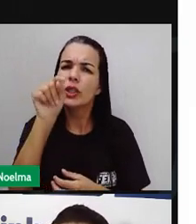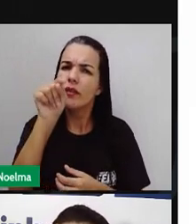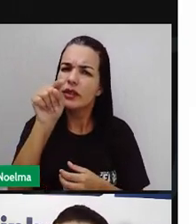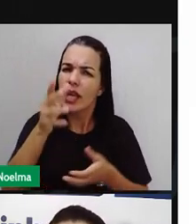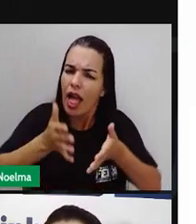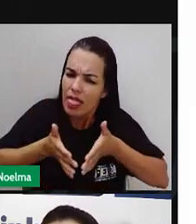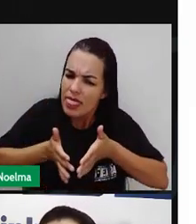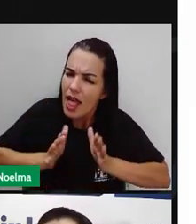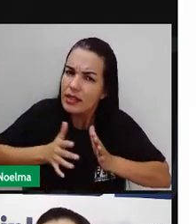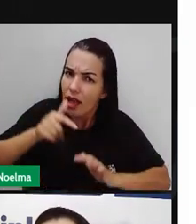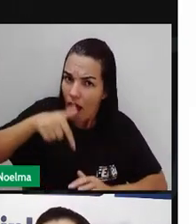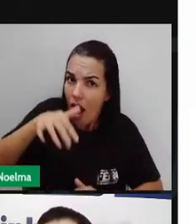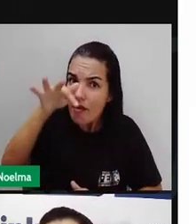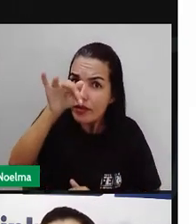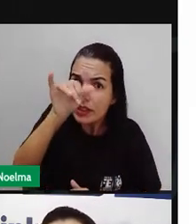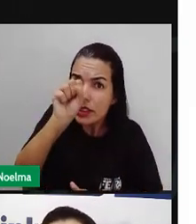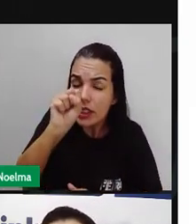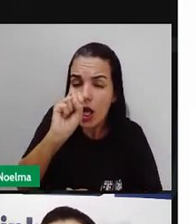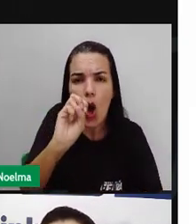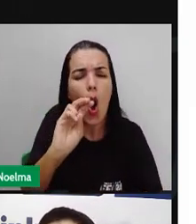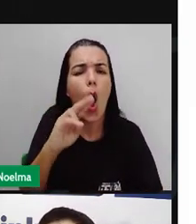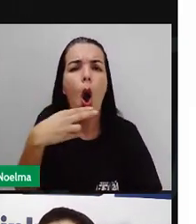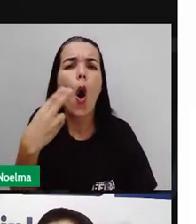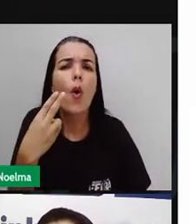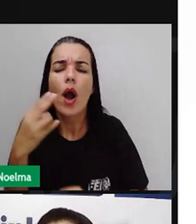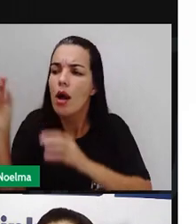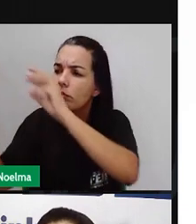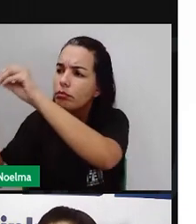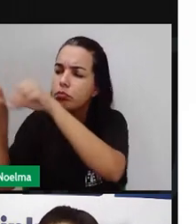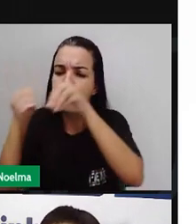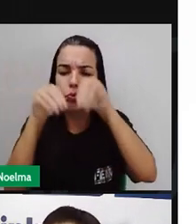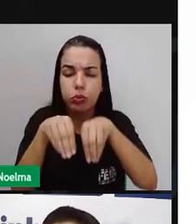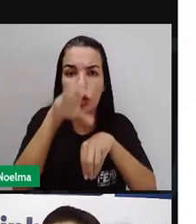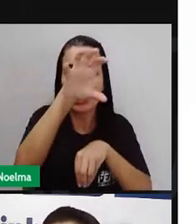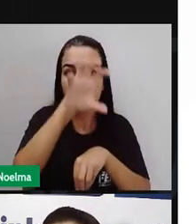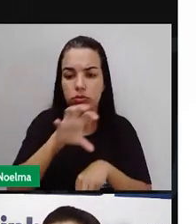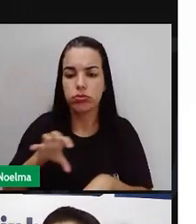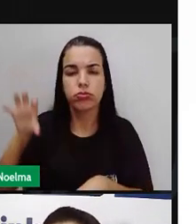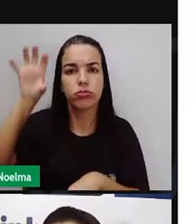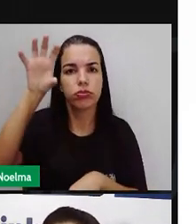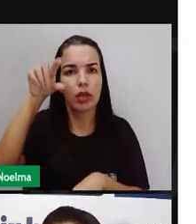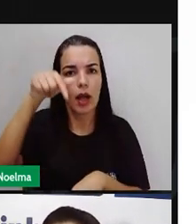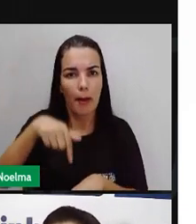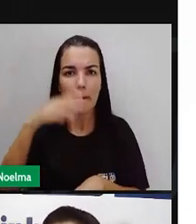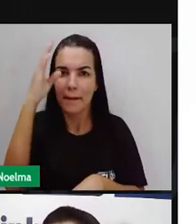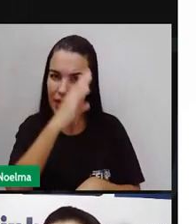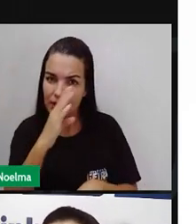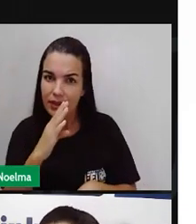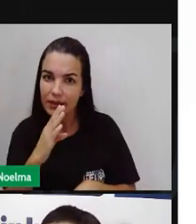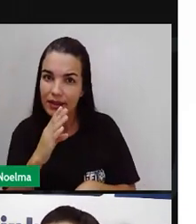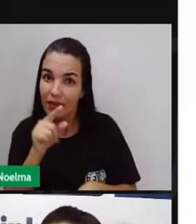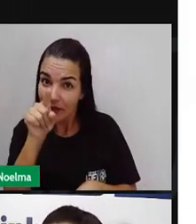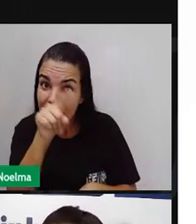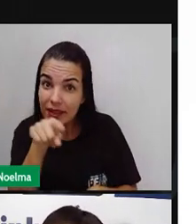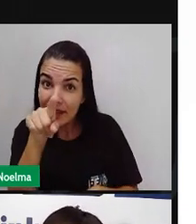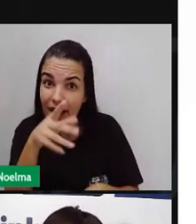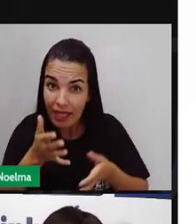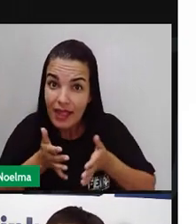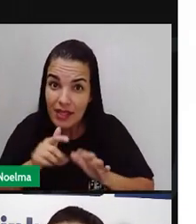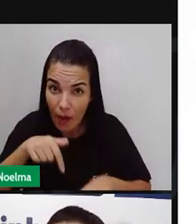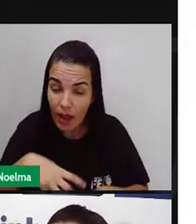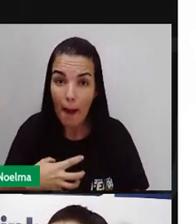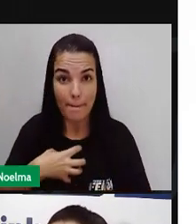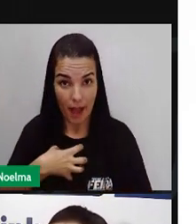ou vocês vieram de outras regiões do Brasil? Vocês nasceram aqui em Feira de Santana? Vocês nasceram na